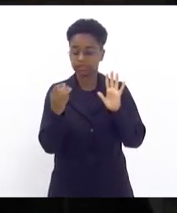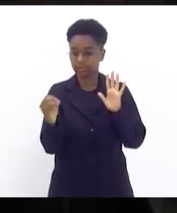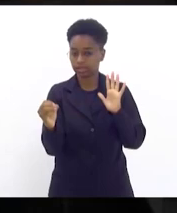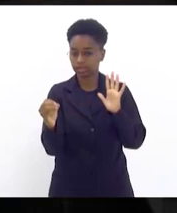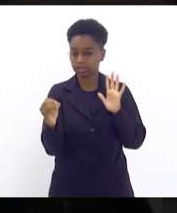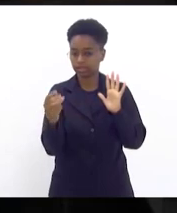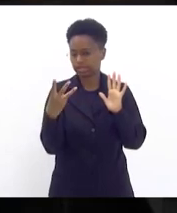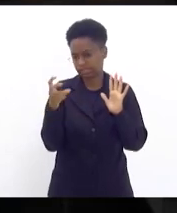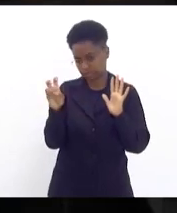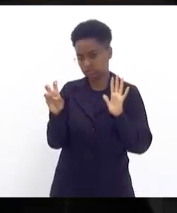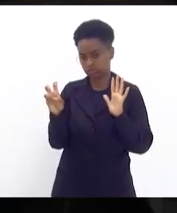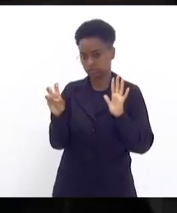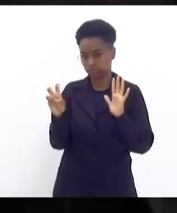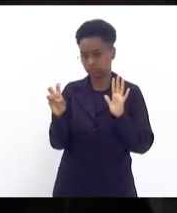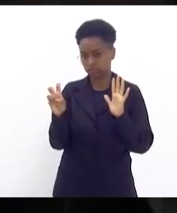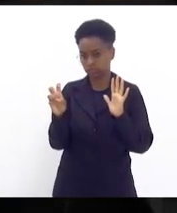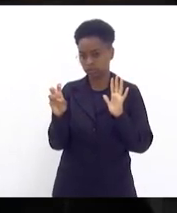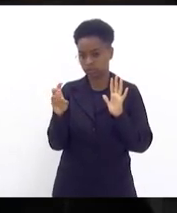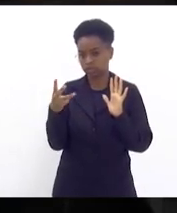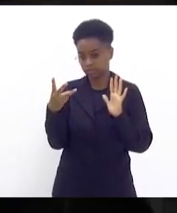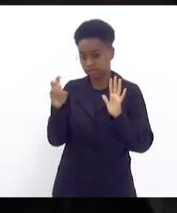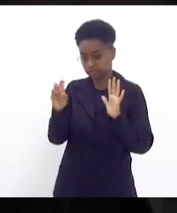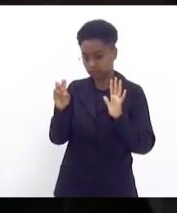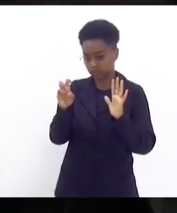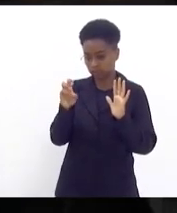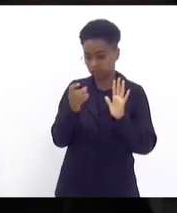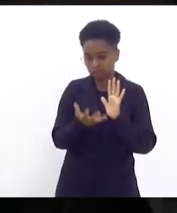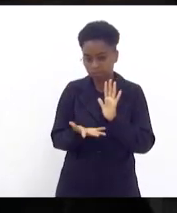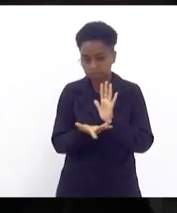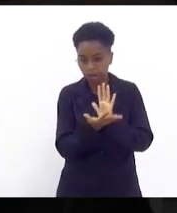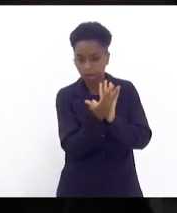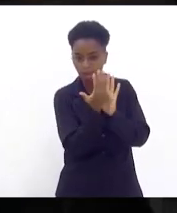35 áreas de risco.